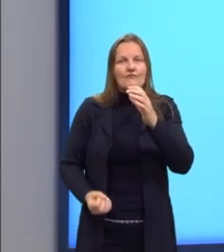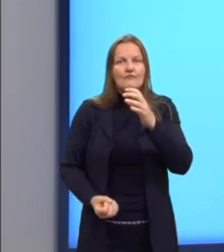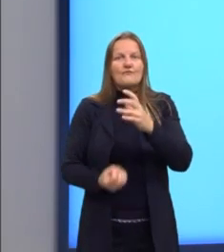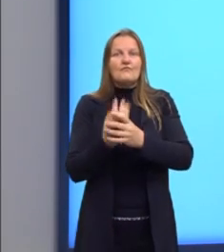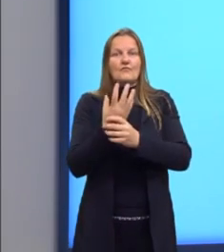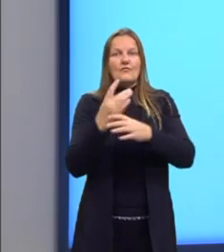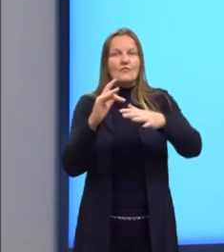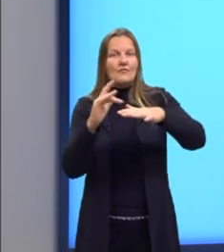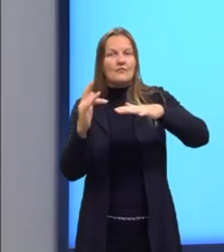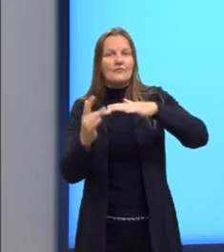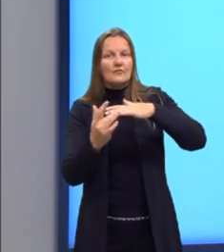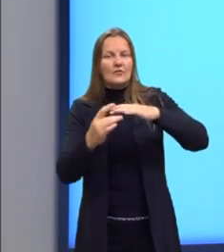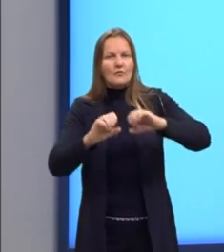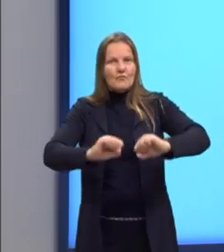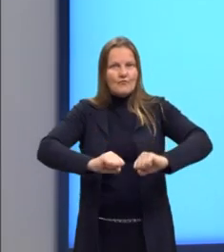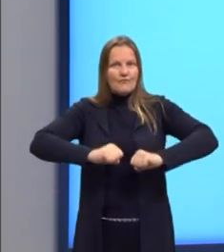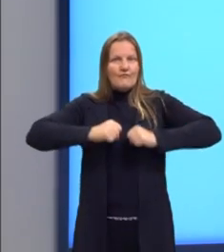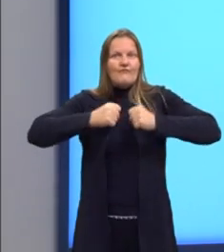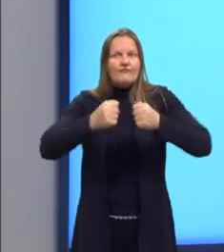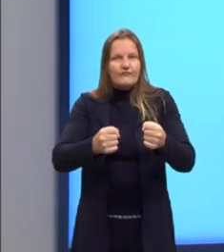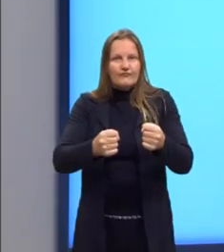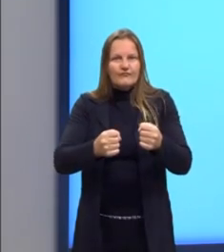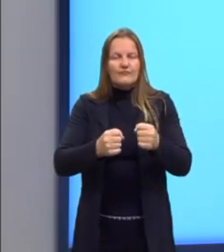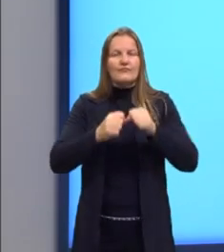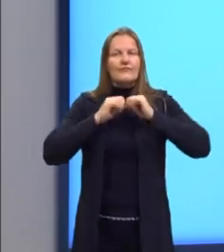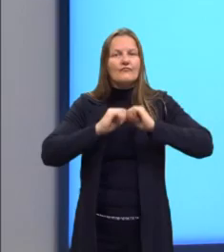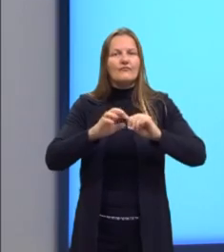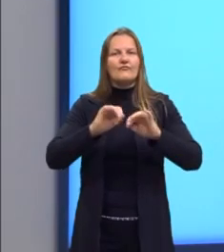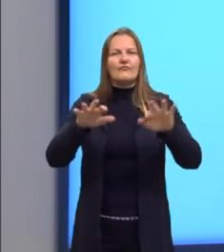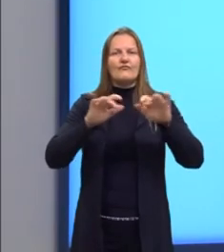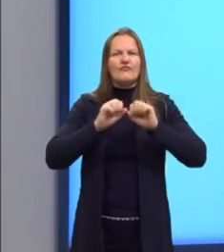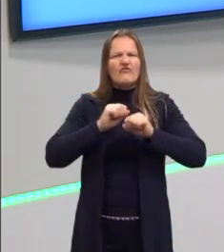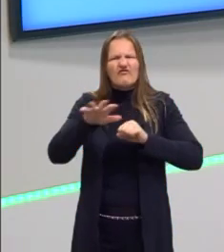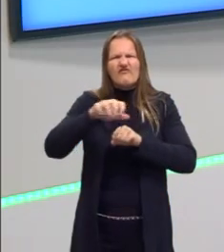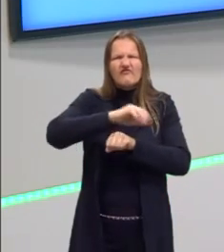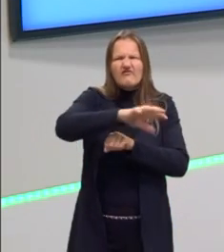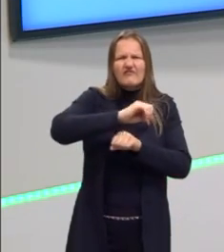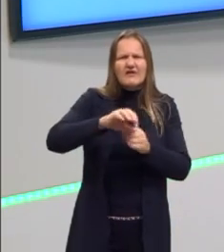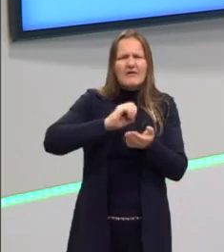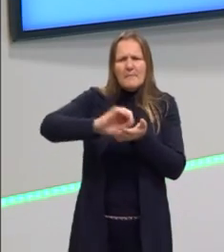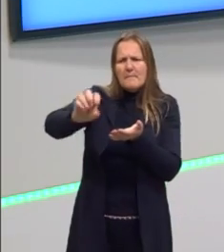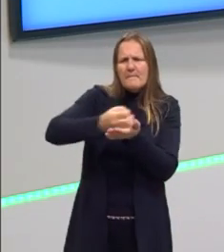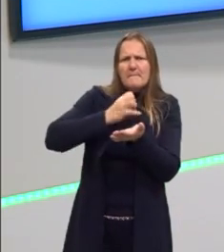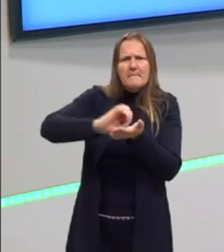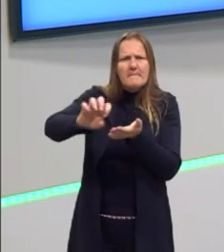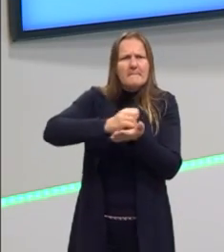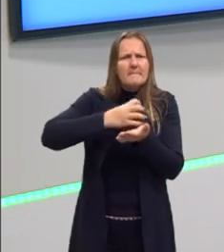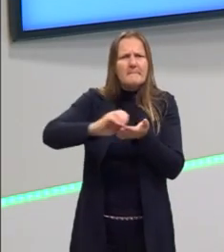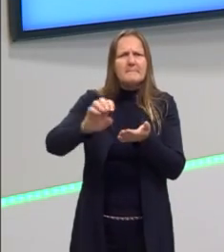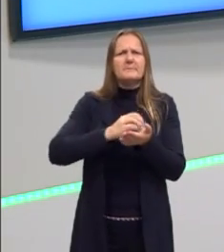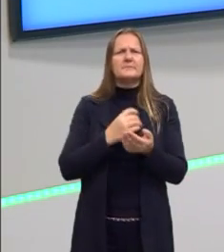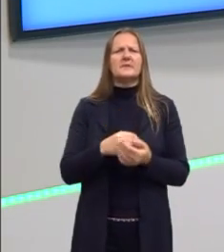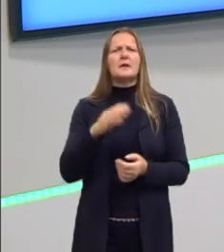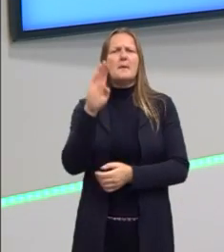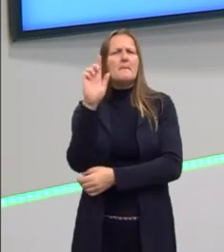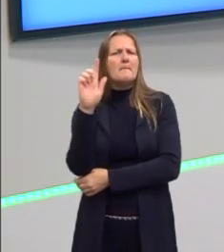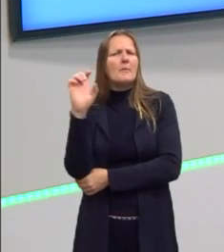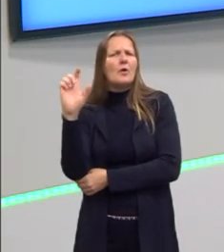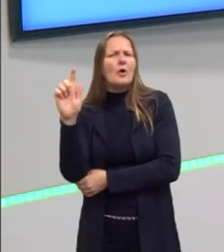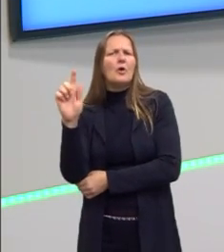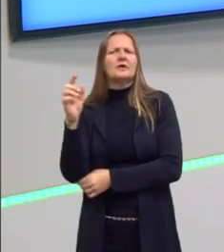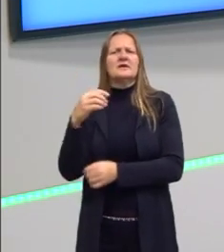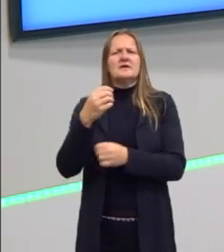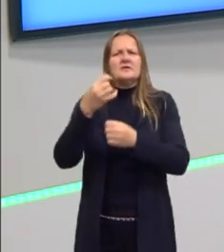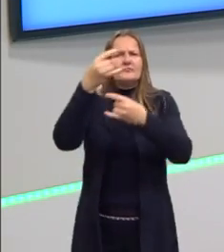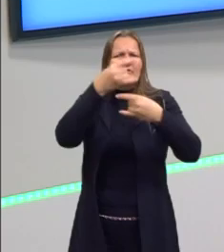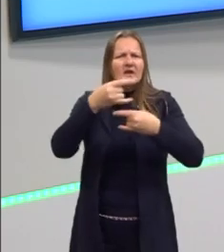das redes sociais, dos aplicativos de mensagens instantâneas, dos blogs, dos vídeos. Então,